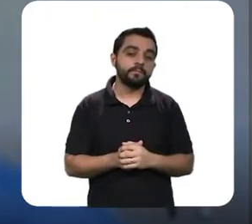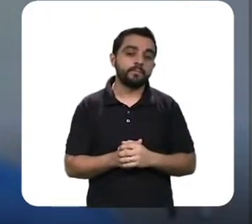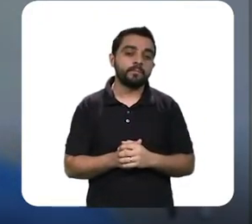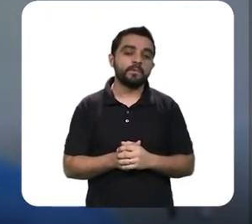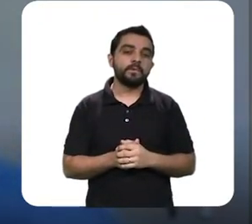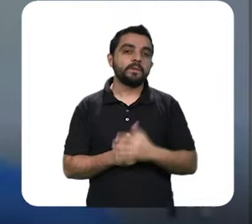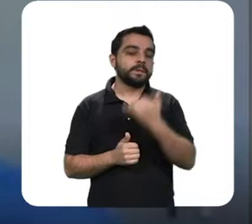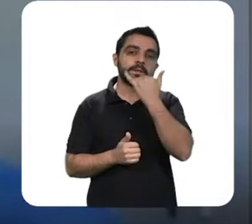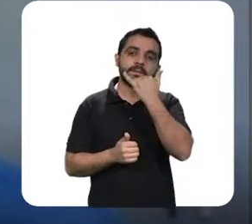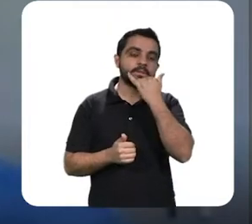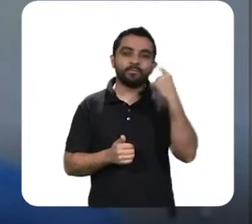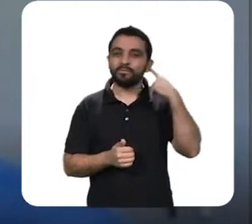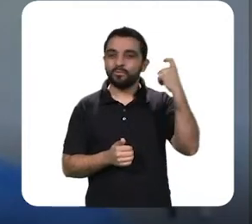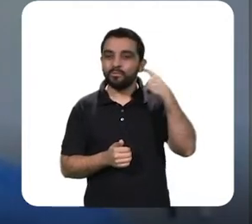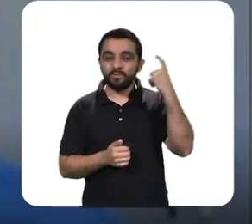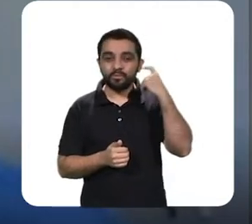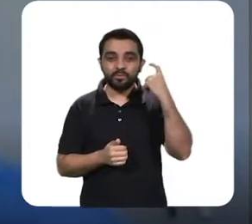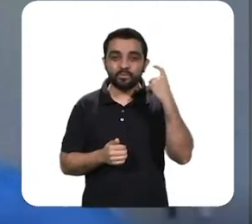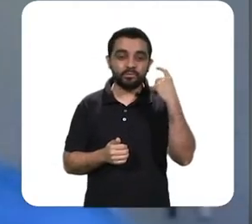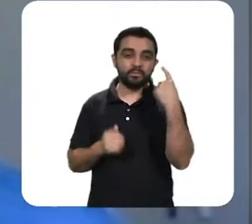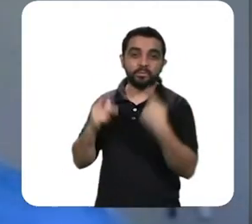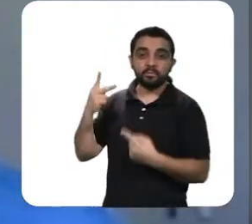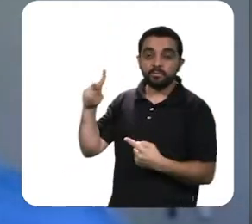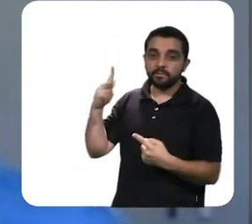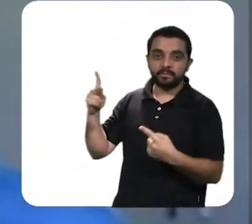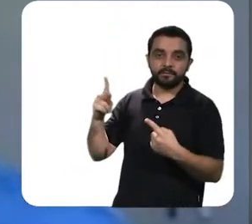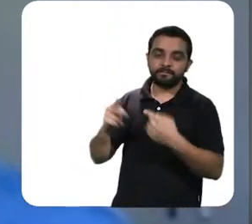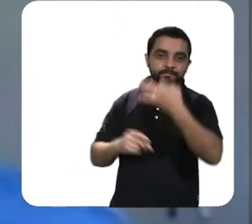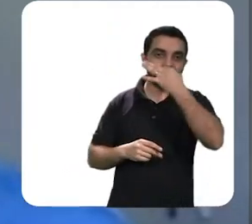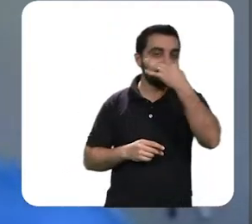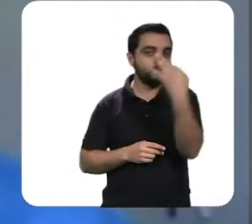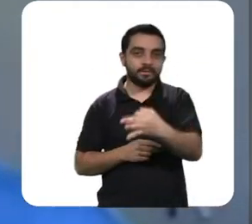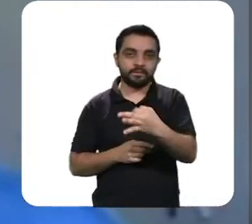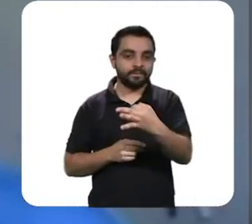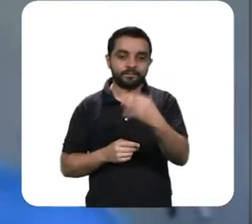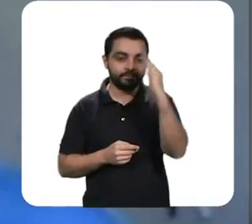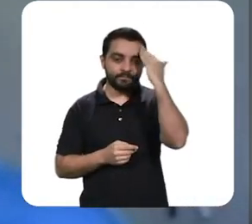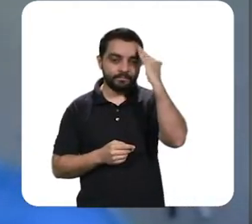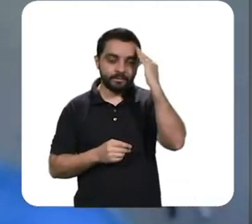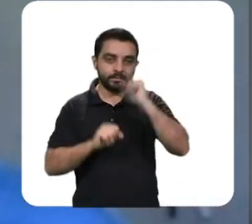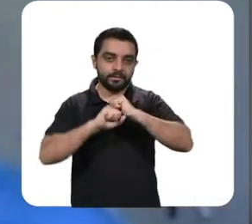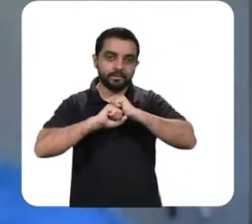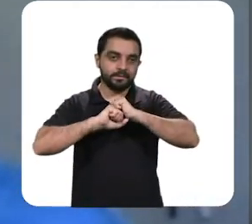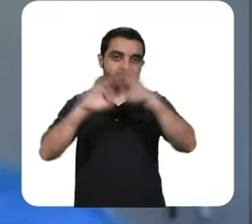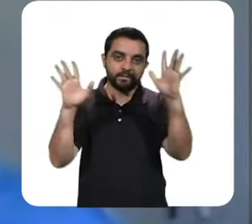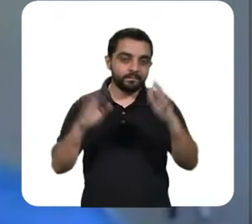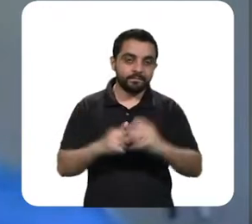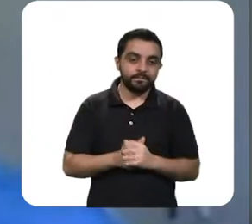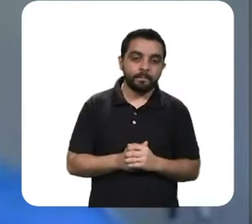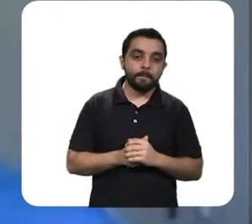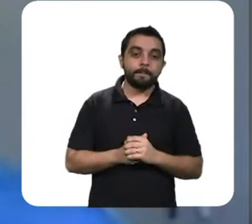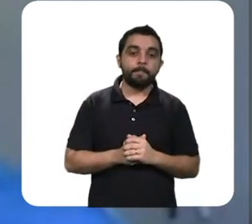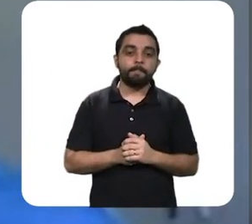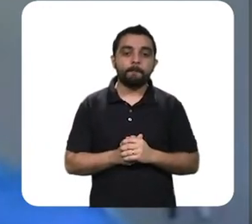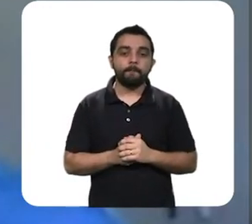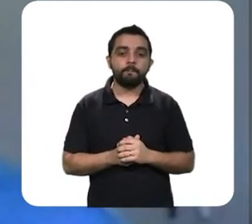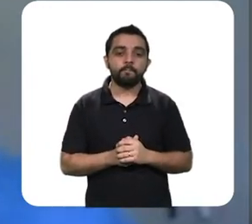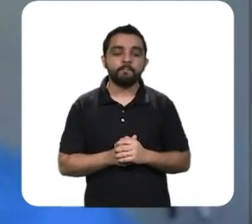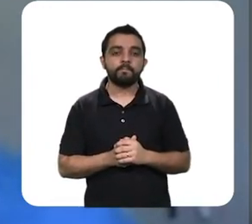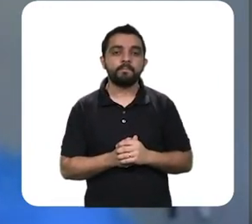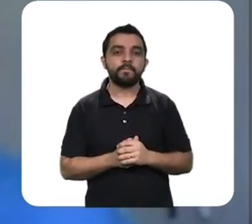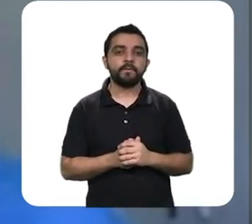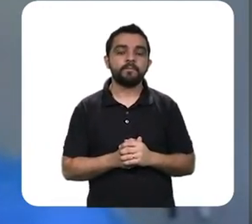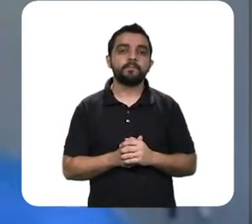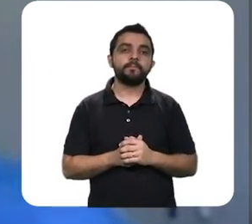foram quatro meses que a aplicou o isolamento lá por causa dessa situação de Wuhan.